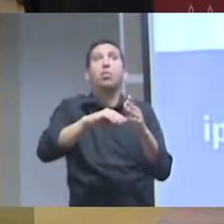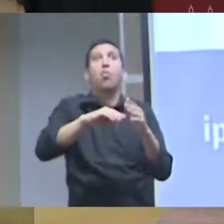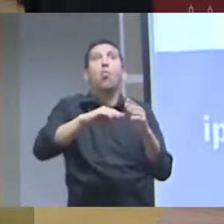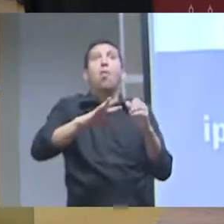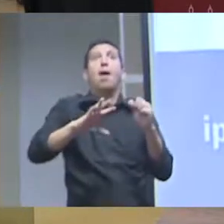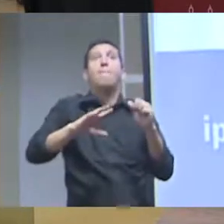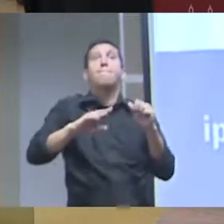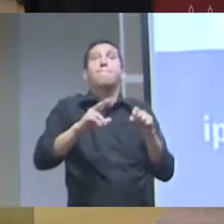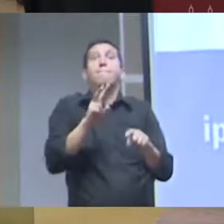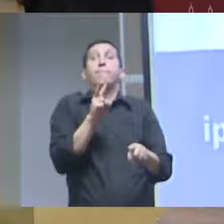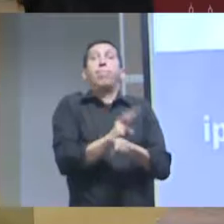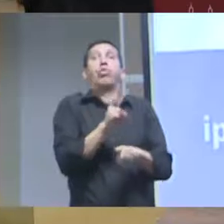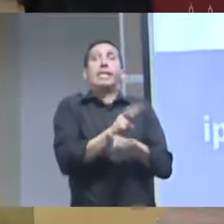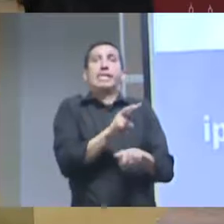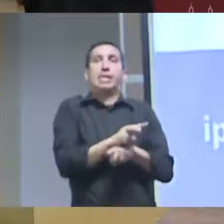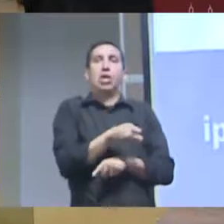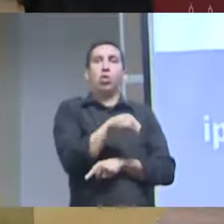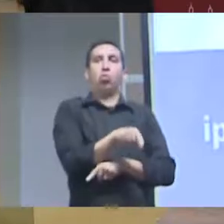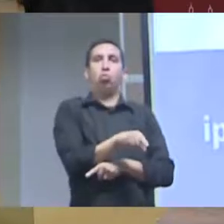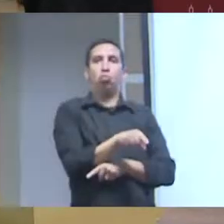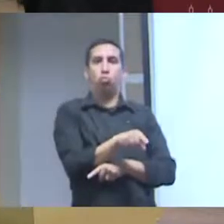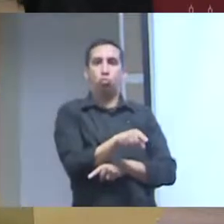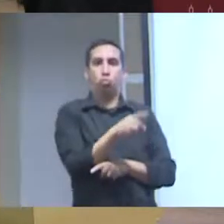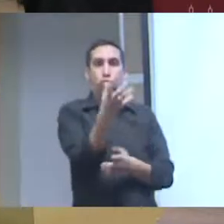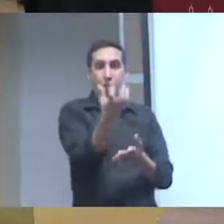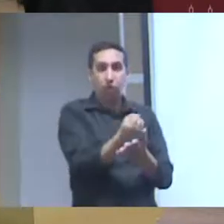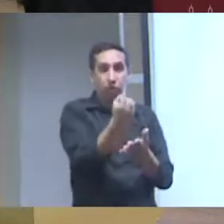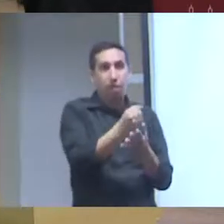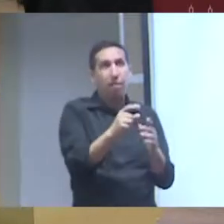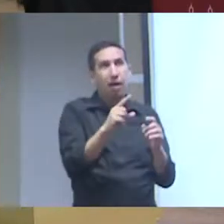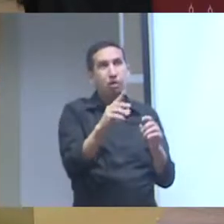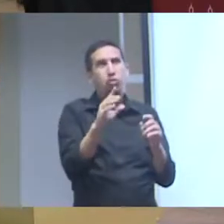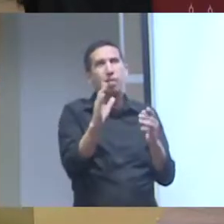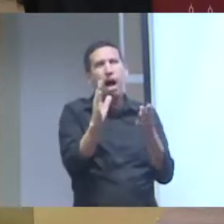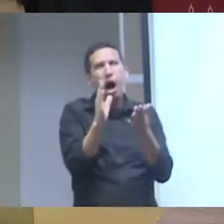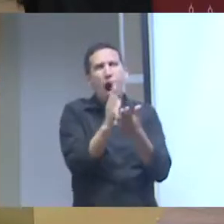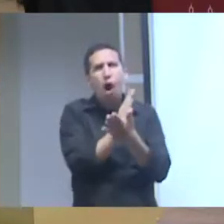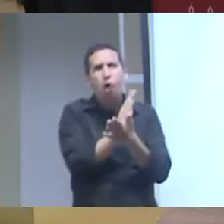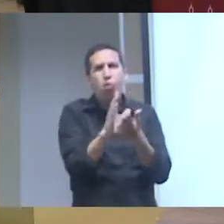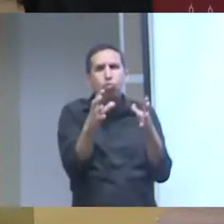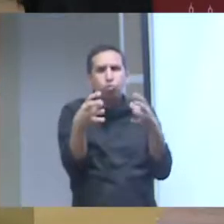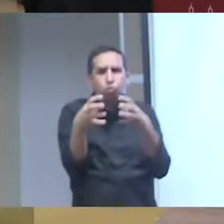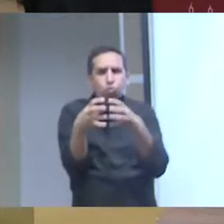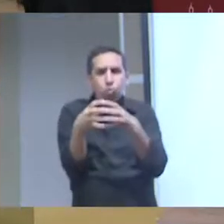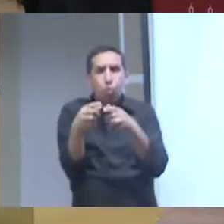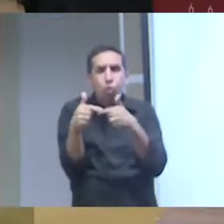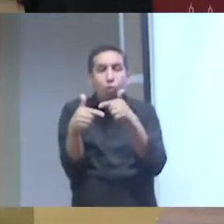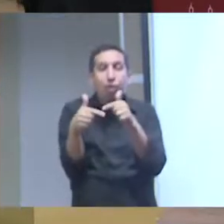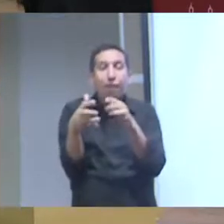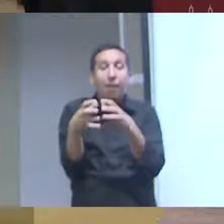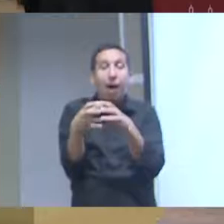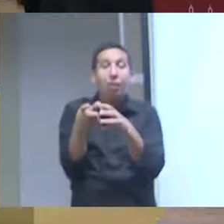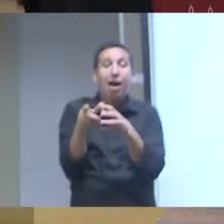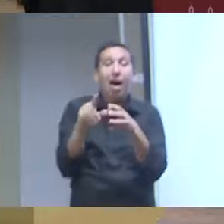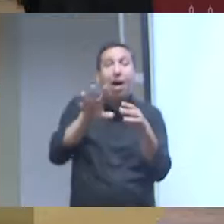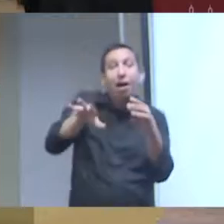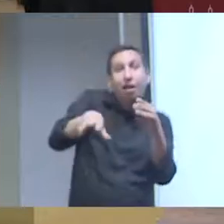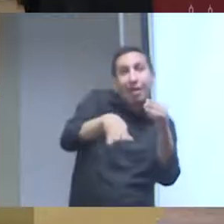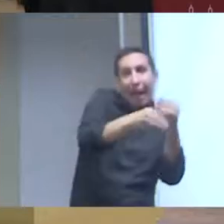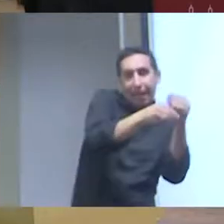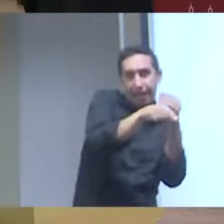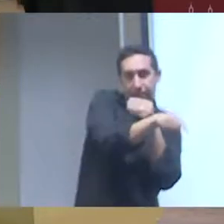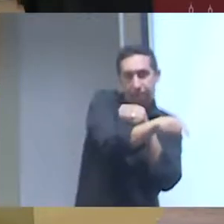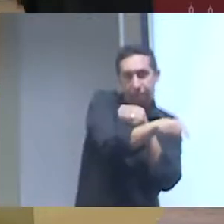sobre o dado em si né como granularidade mas sobre conjuntos de dados ou seja em torno do trabalho que é feito de